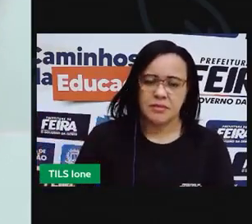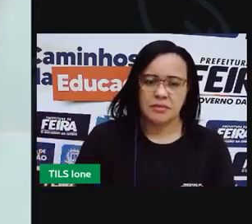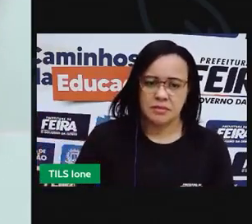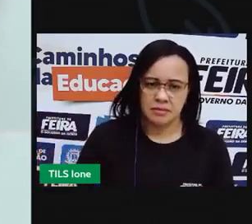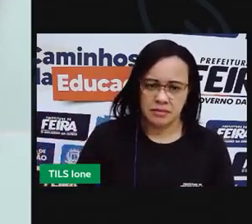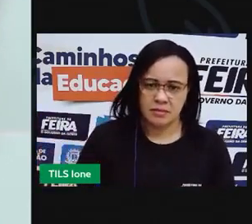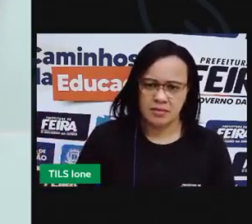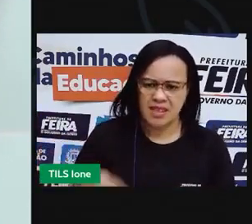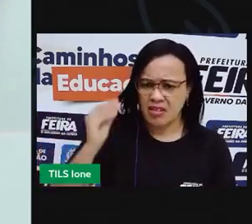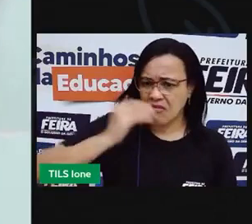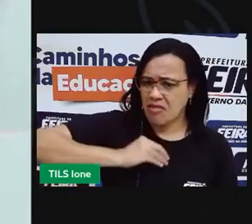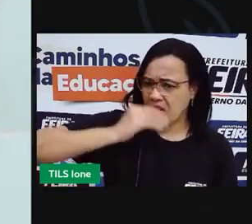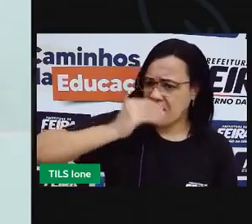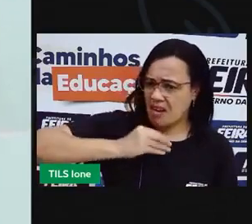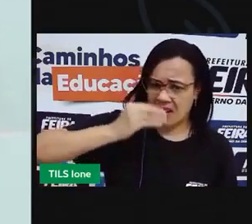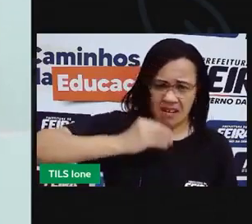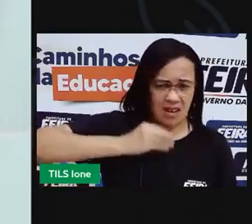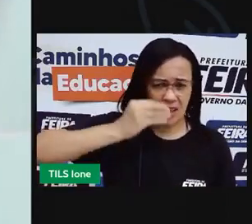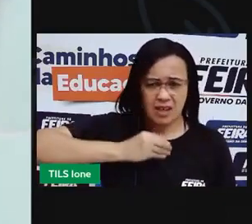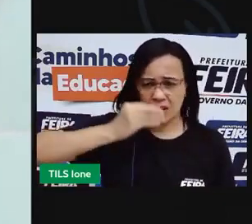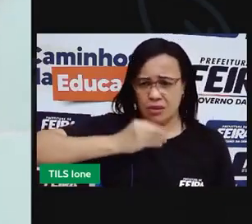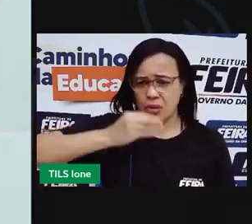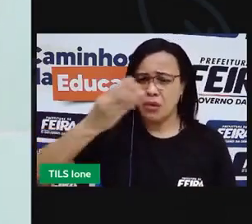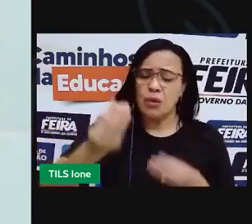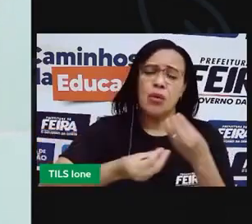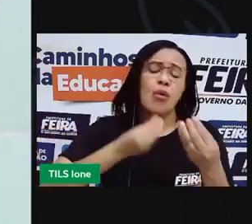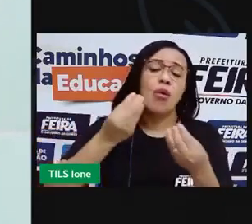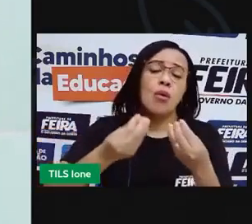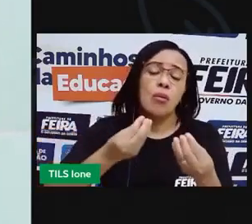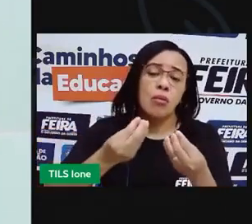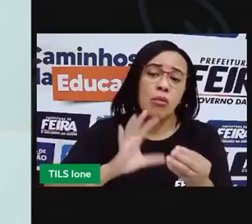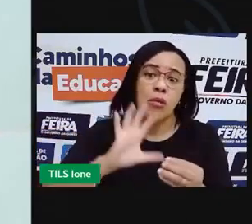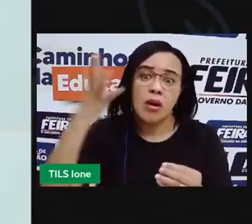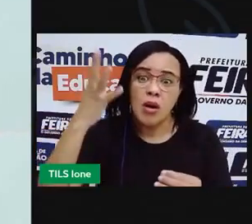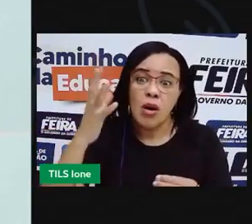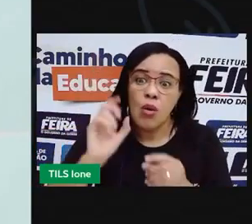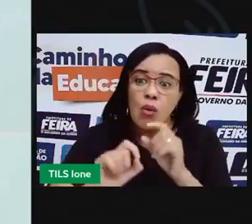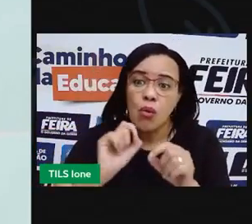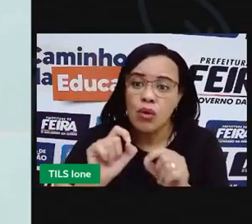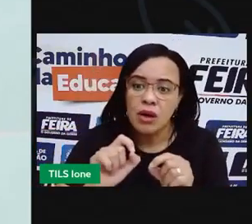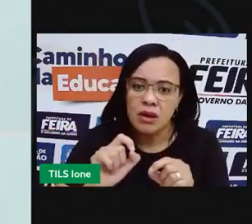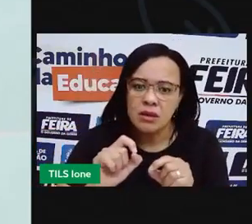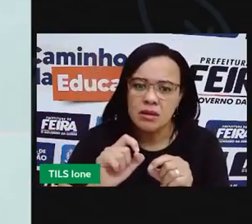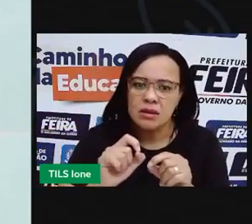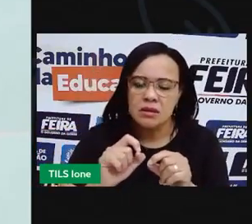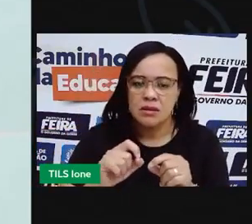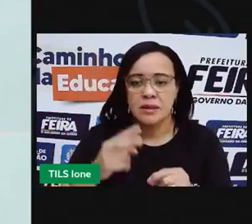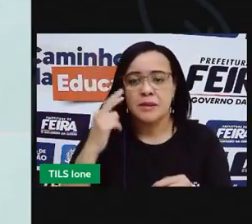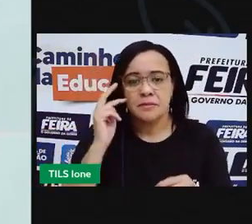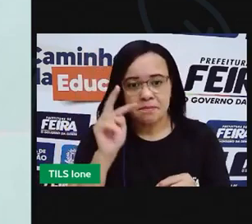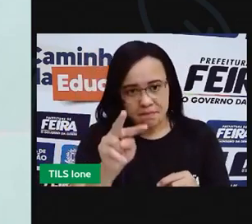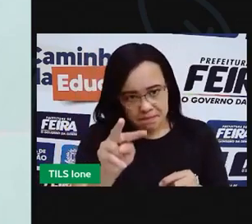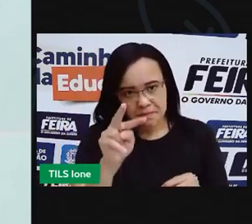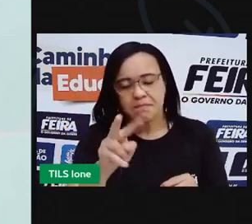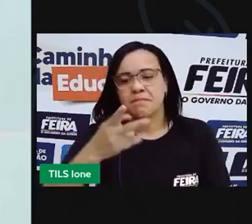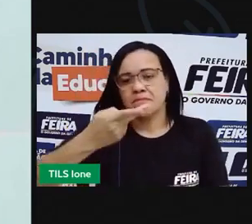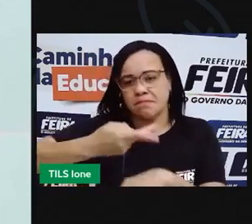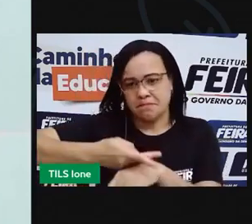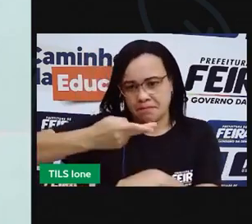resistente do que outros tipos de plástico olha o que que acontece a gente consegue observar aqui